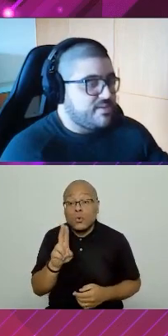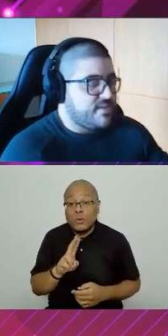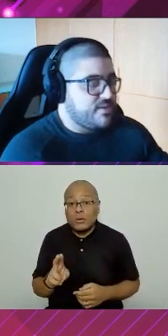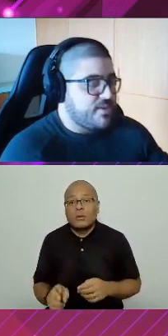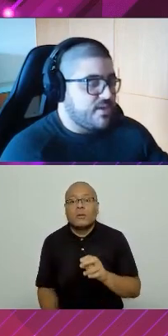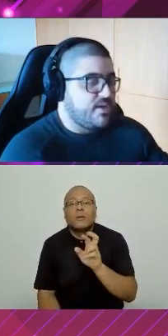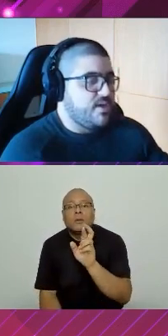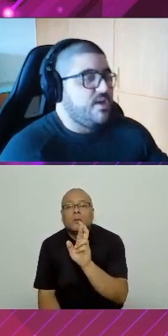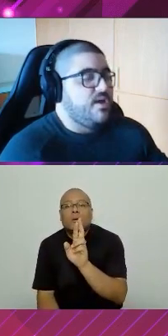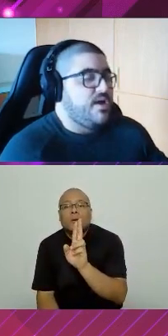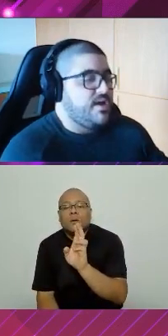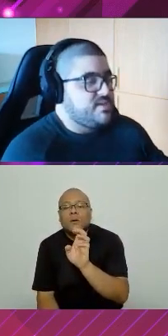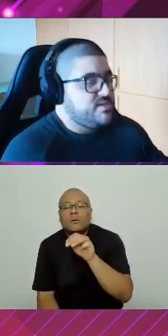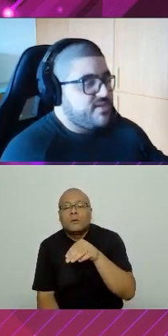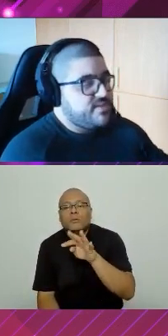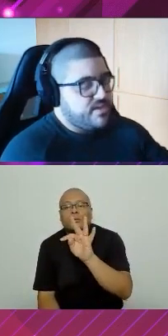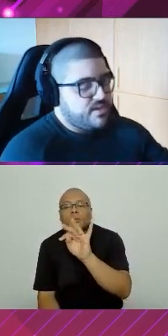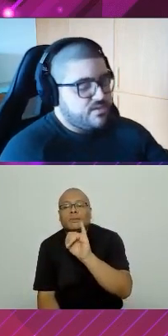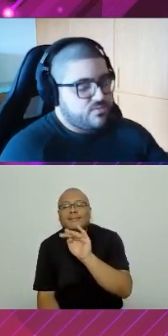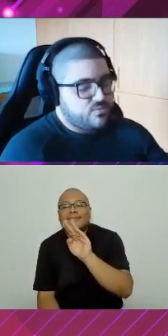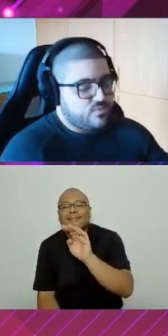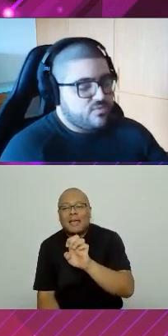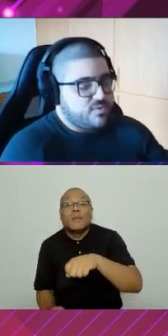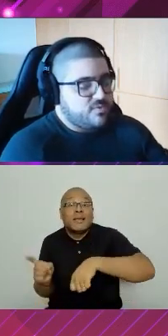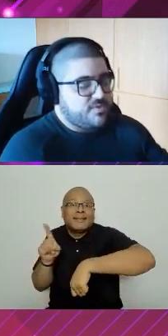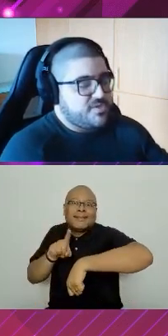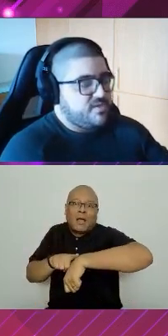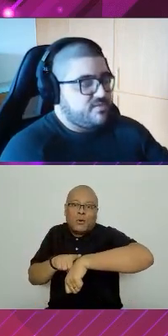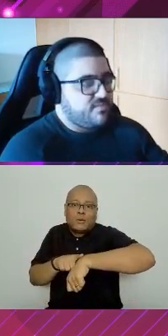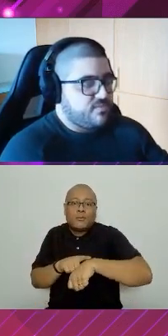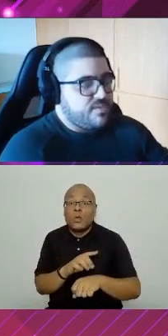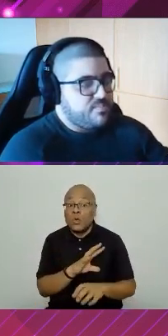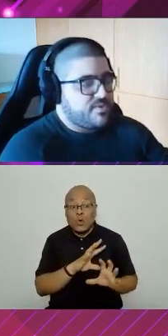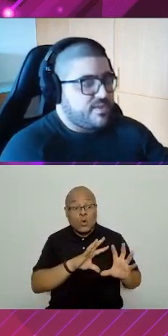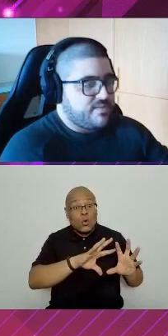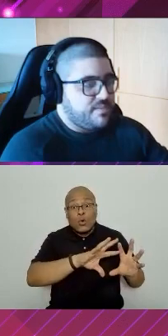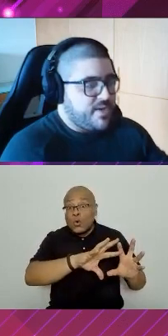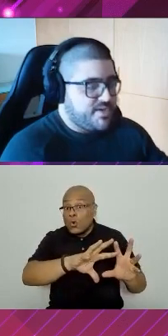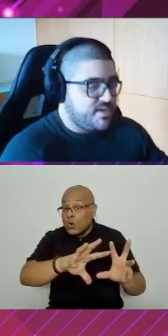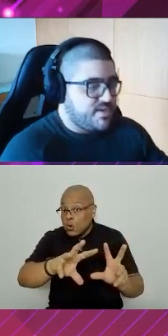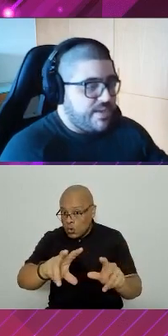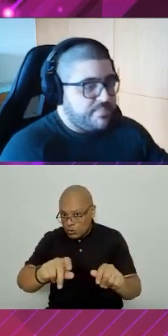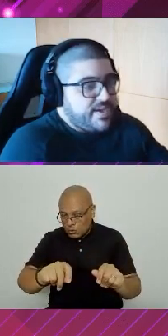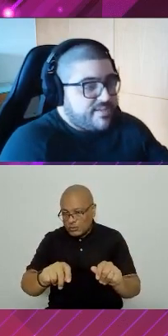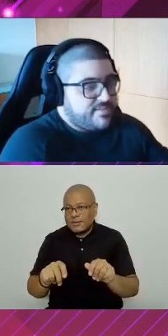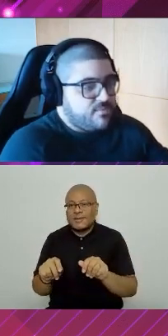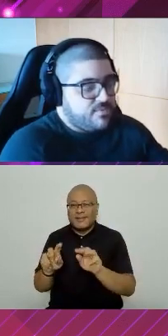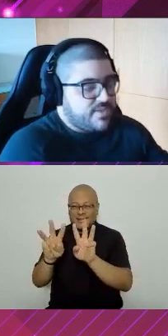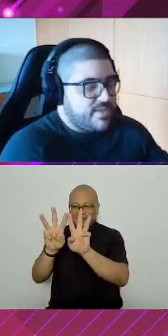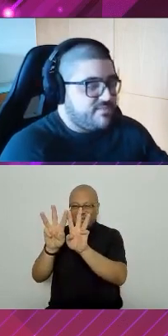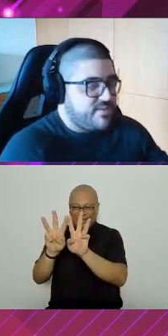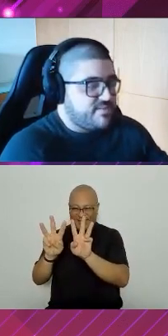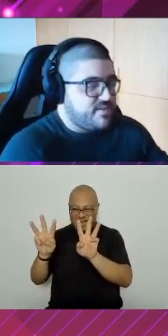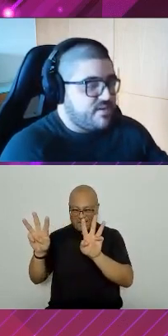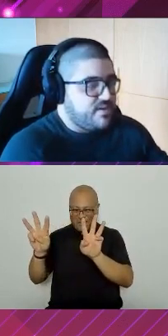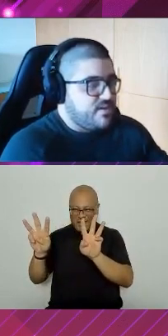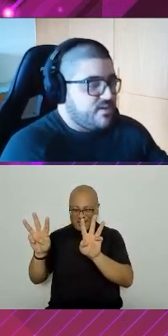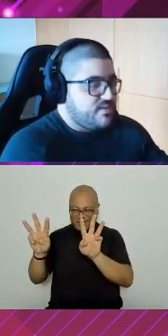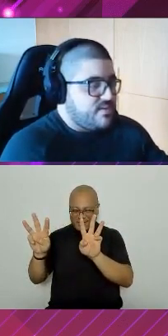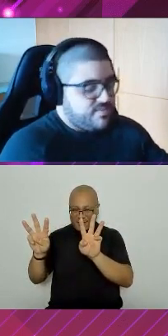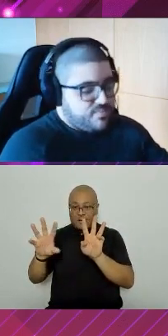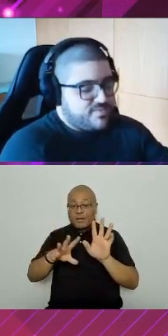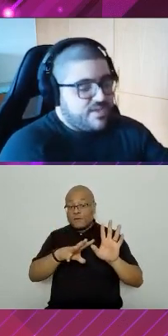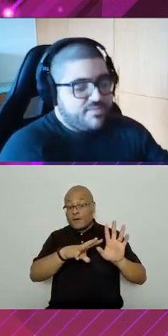runtime. Que seria o quê? A gente vai ter... Todos os micro front-ends vão ser importados na página, e a aplicação container vai ser